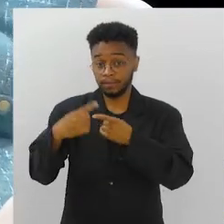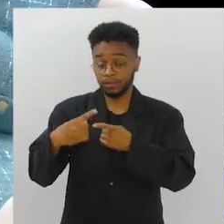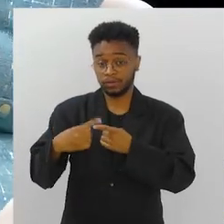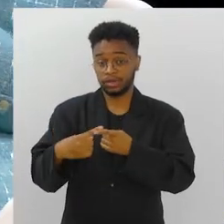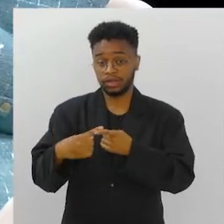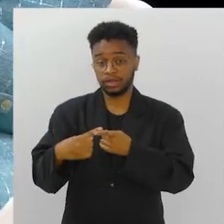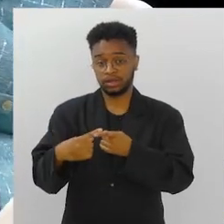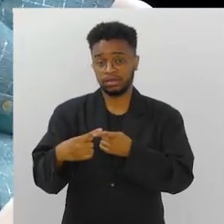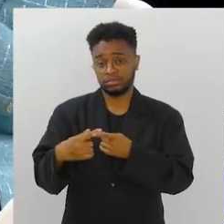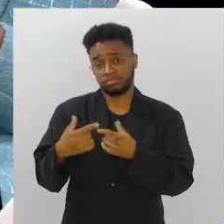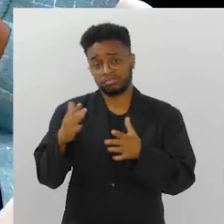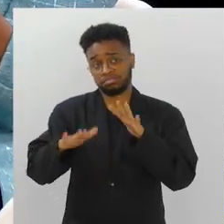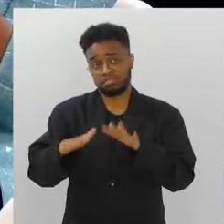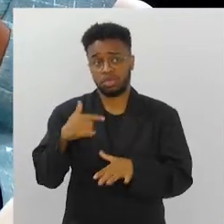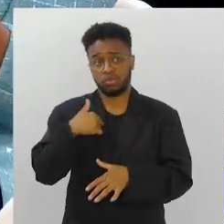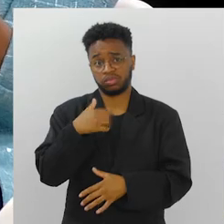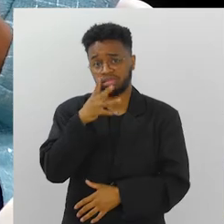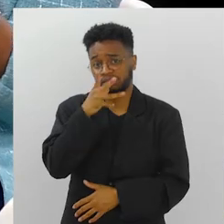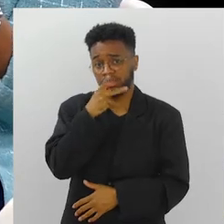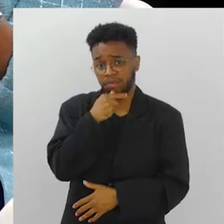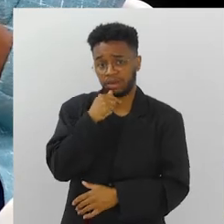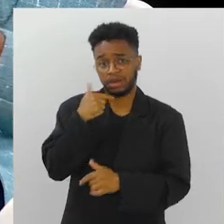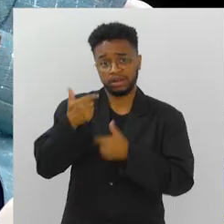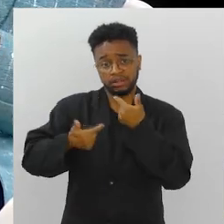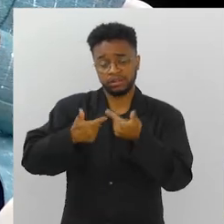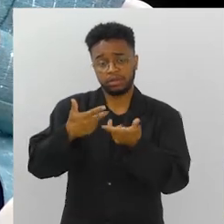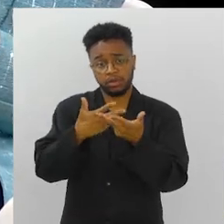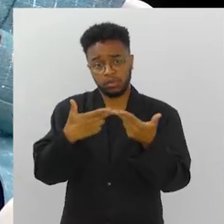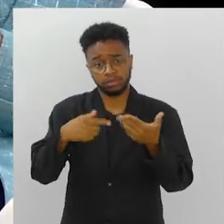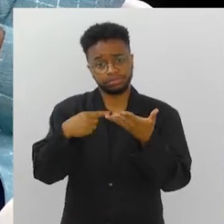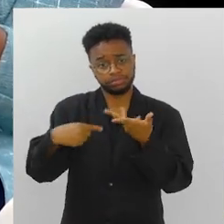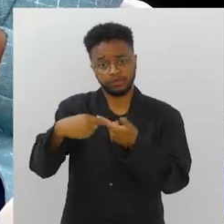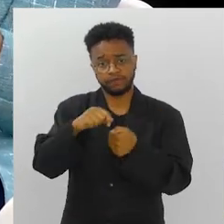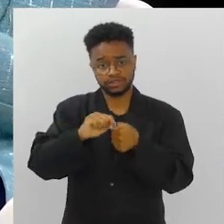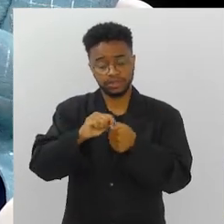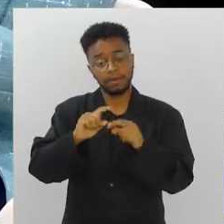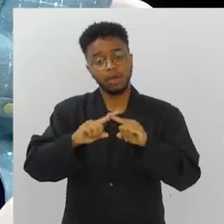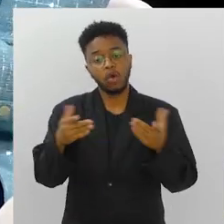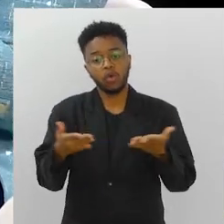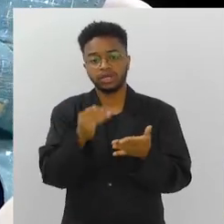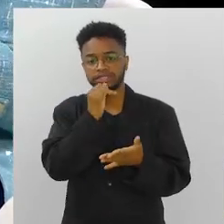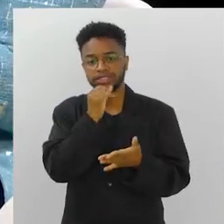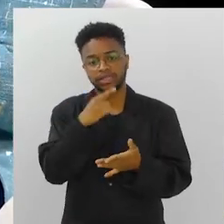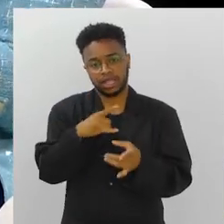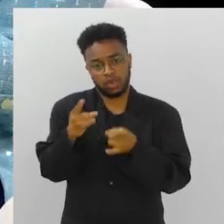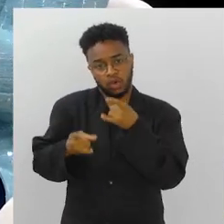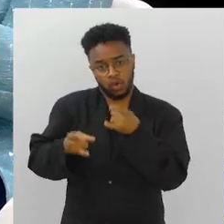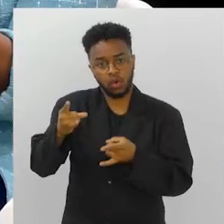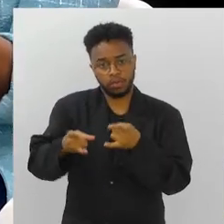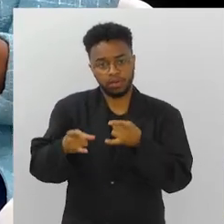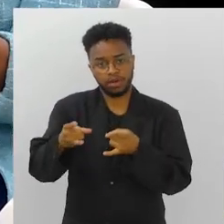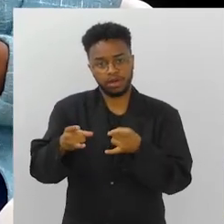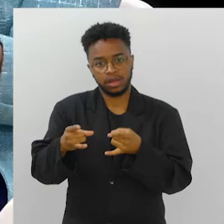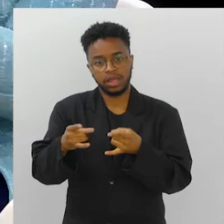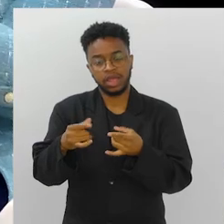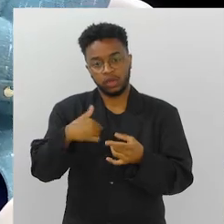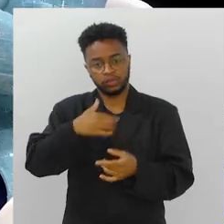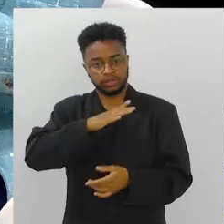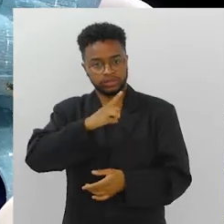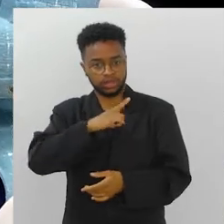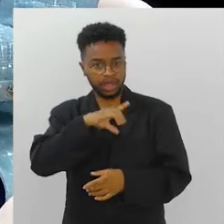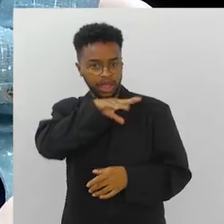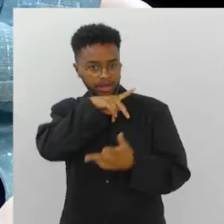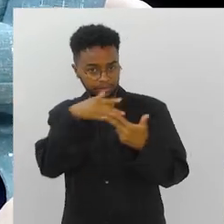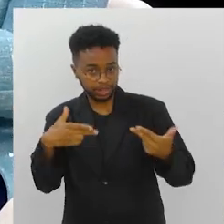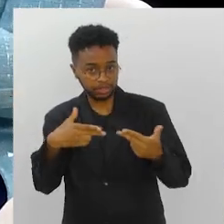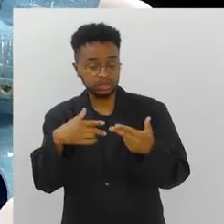O tempo que eu ficaria fazendo determinados trabalhos domésticos, hoje o robozinho, por exemplo, eu tenho animais que eu gosto muito de